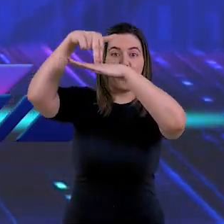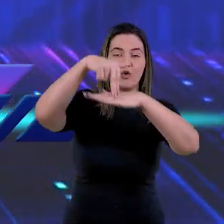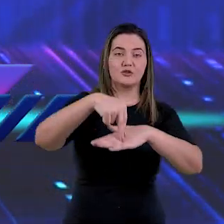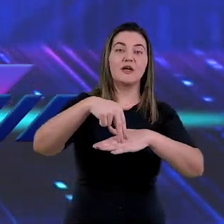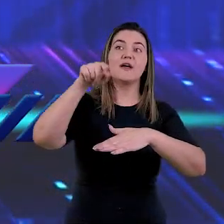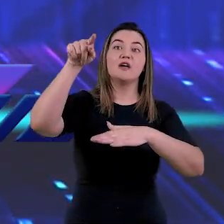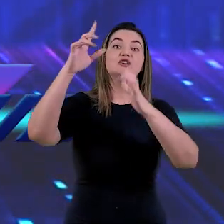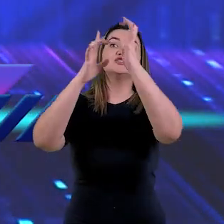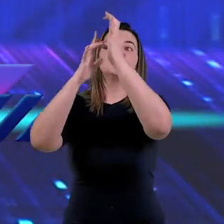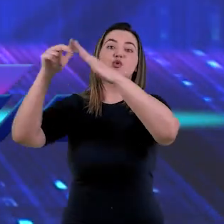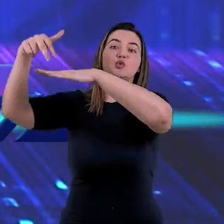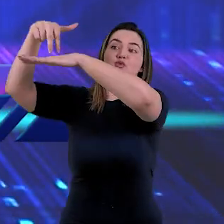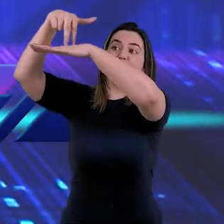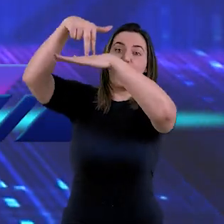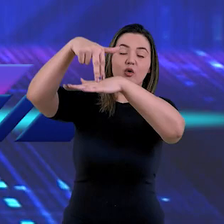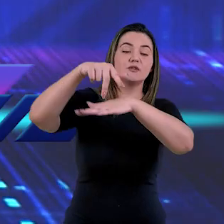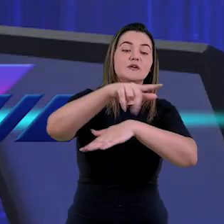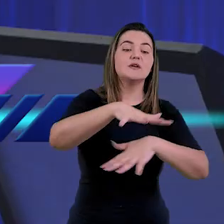igreja amada.